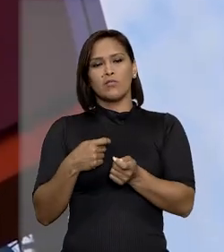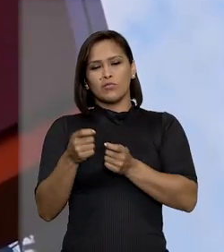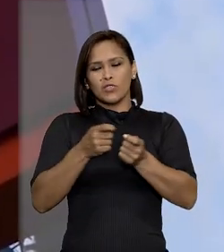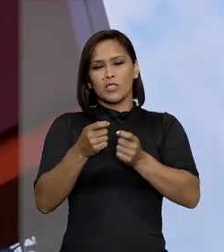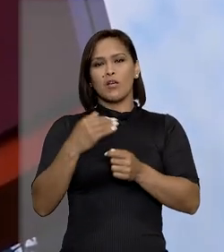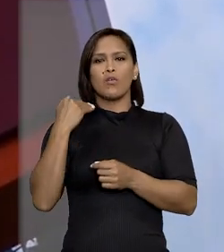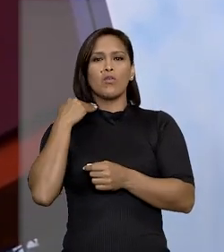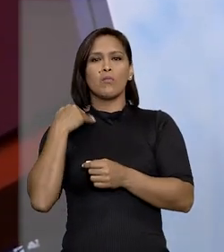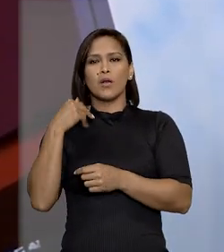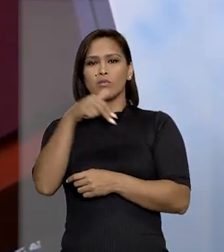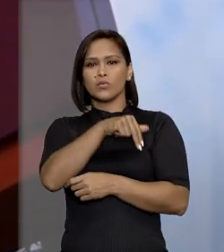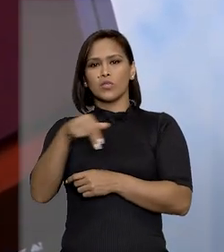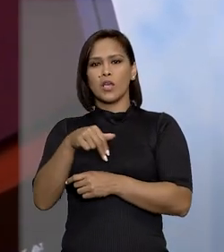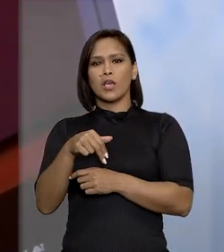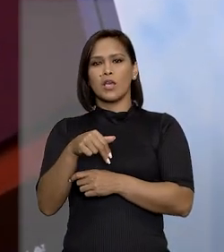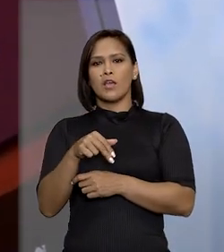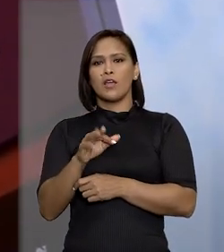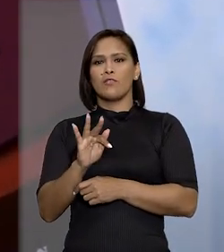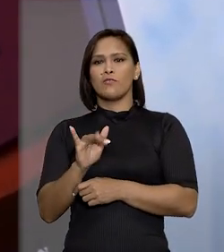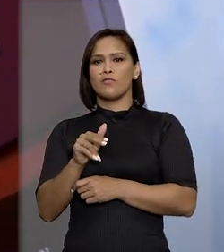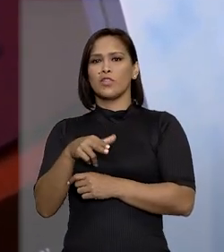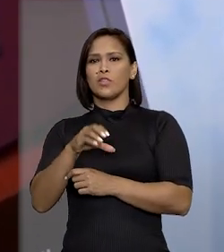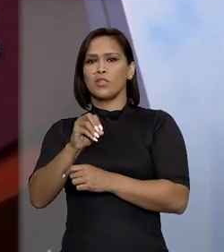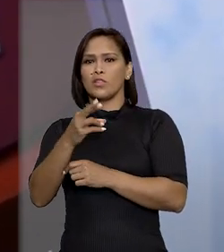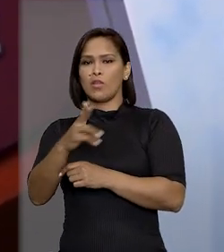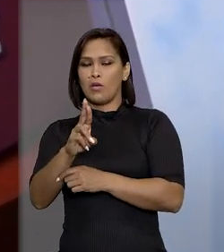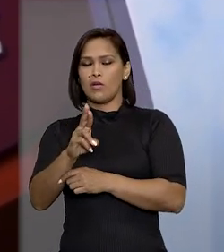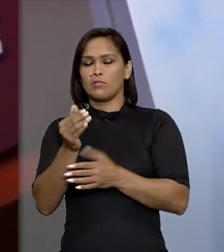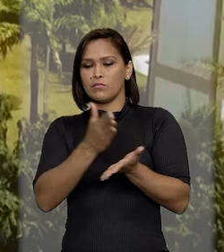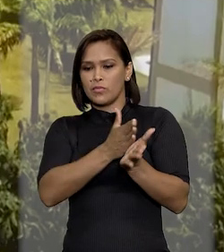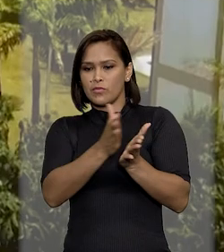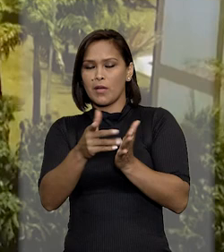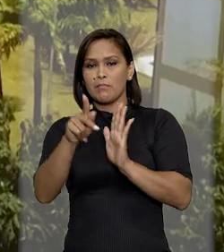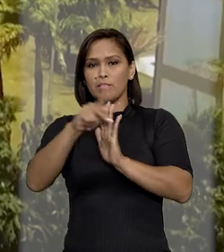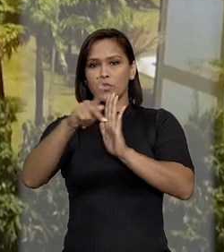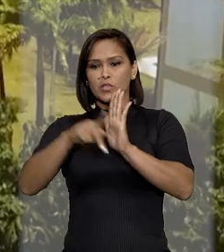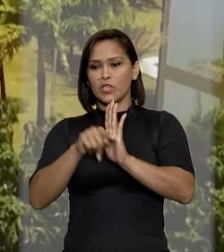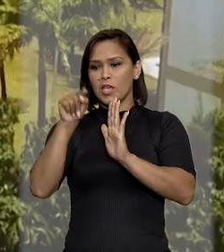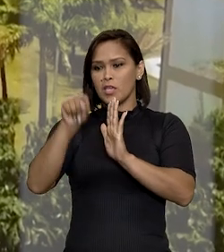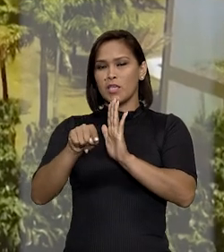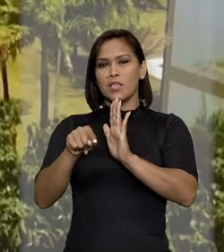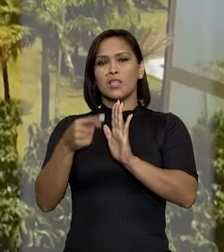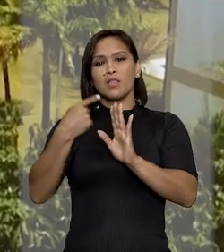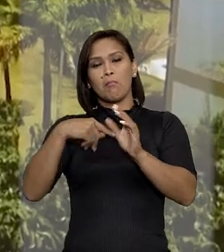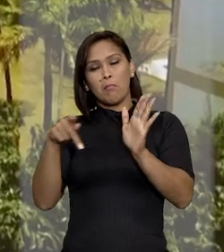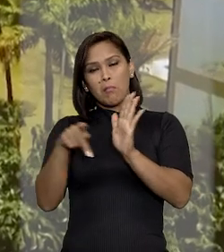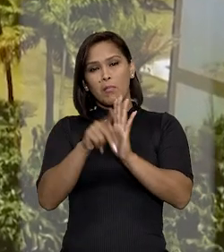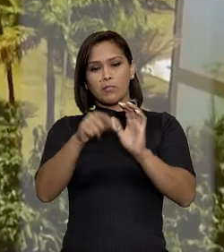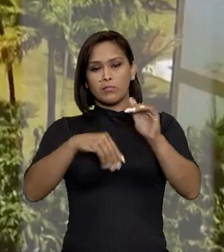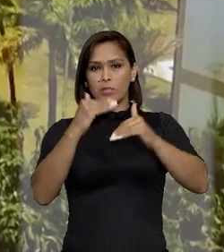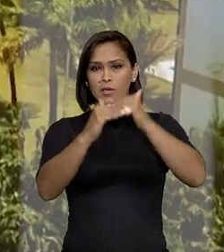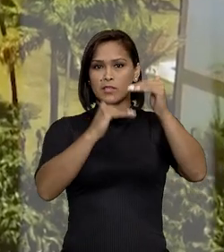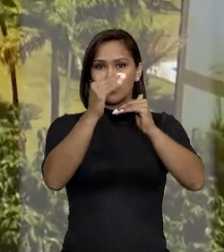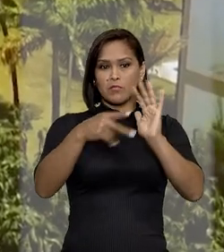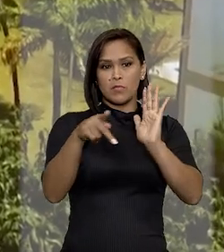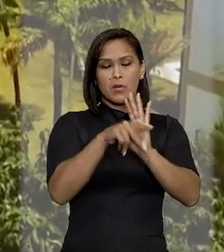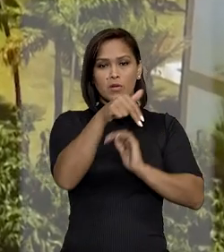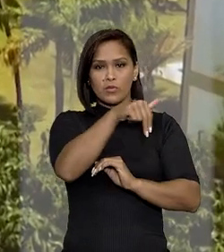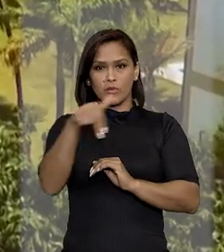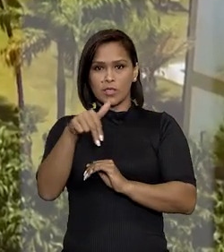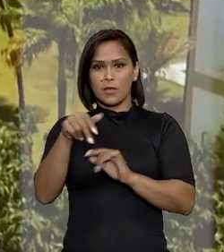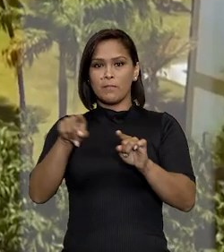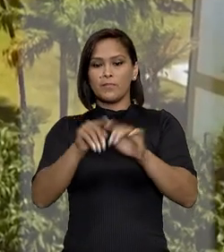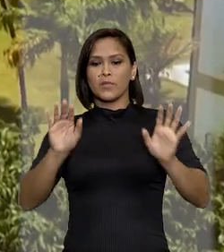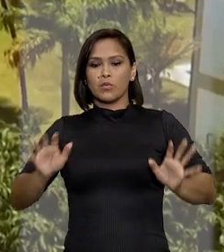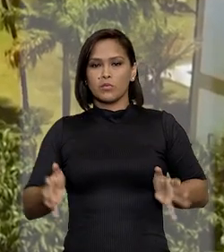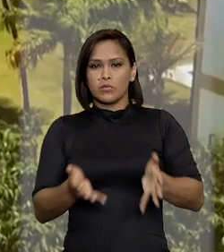Gerenciado pelo Banco do Nordeste, o fundo, chamado de FINOR, se destina a financiar projetos na área da Superintendência de Desenvolvimento